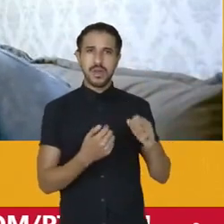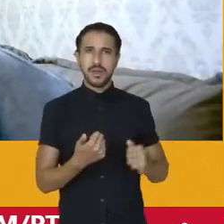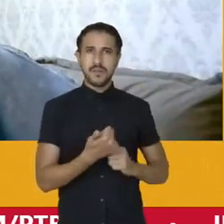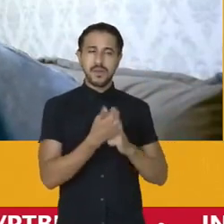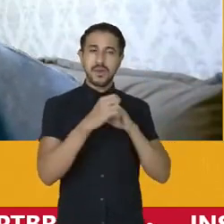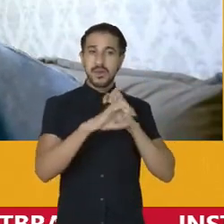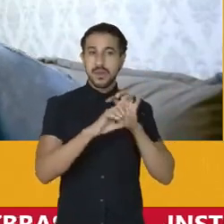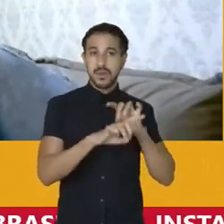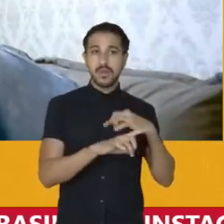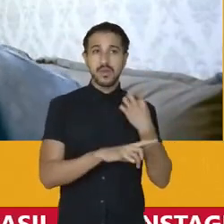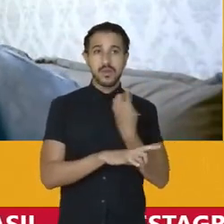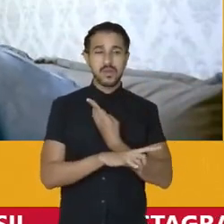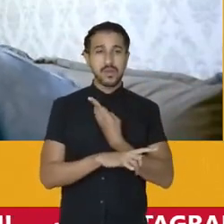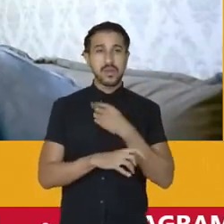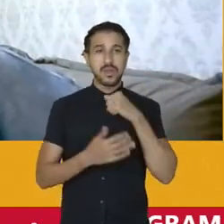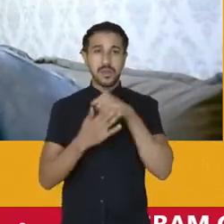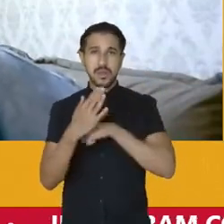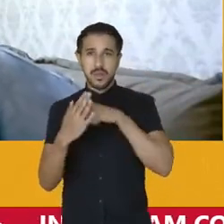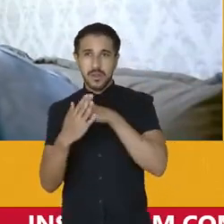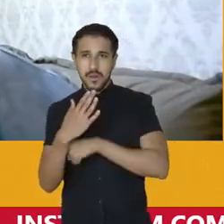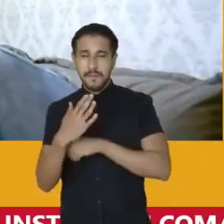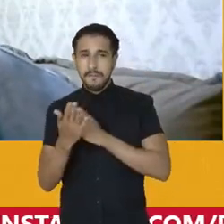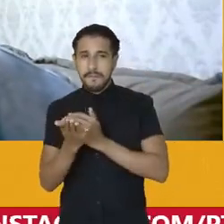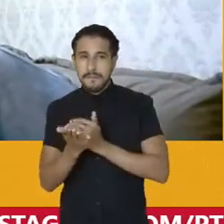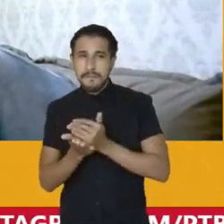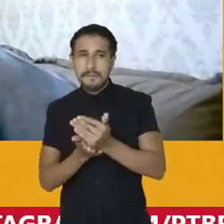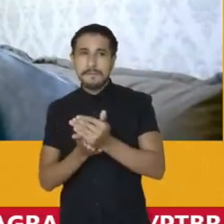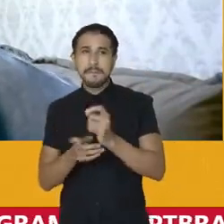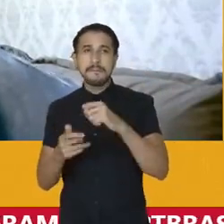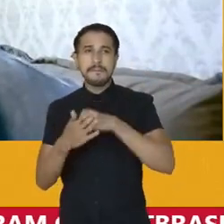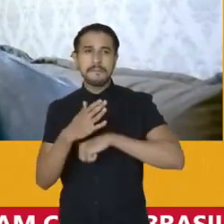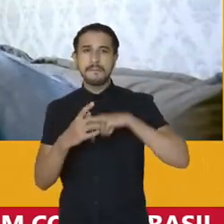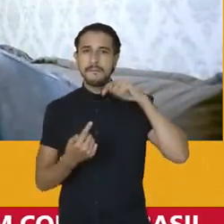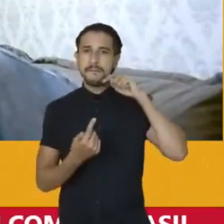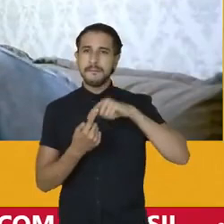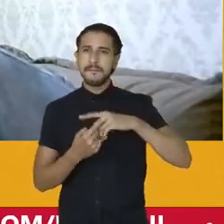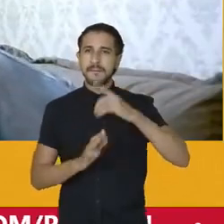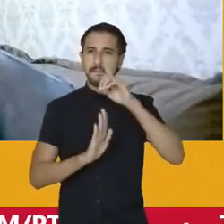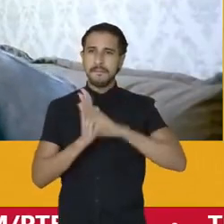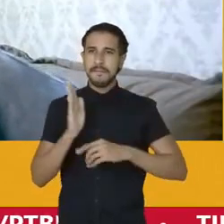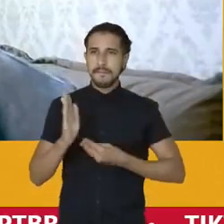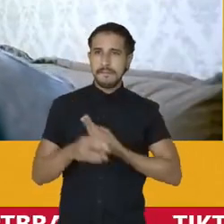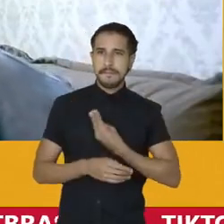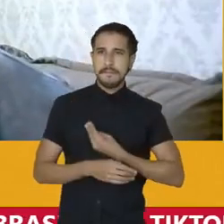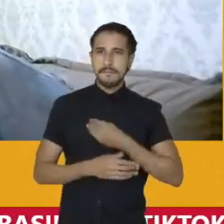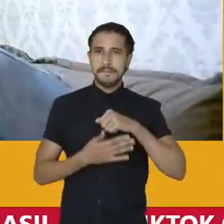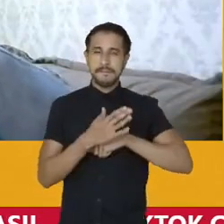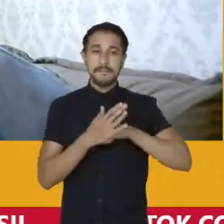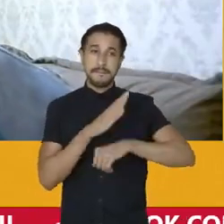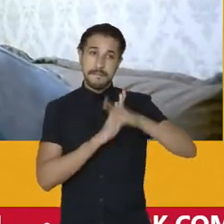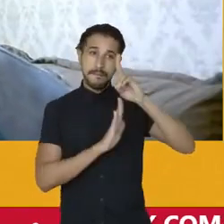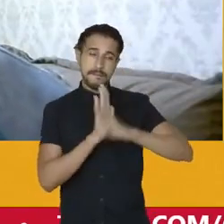da educação, a nossa luta inicial é a luta pelo direito à vida. A luta pelo direito à vida no qual